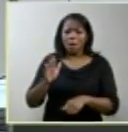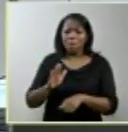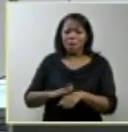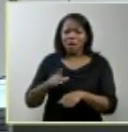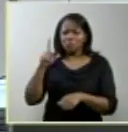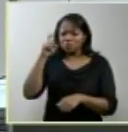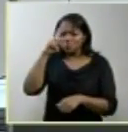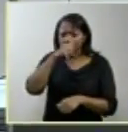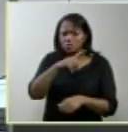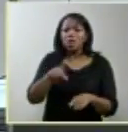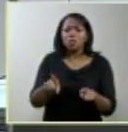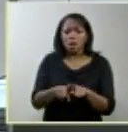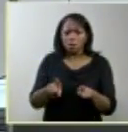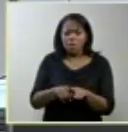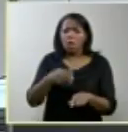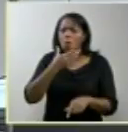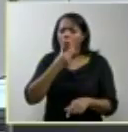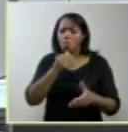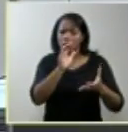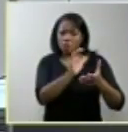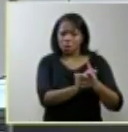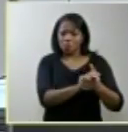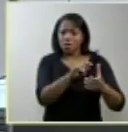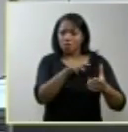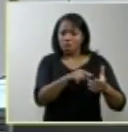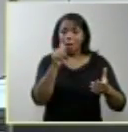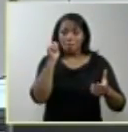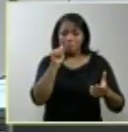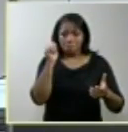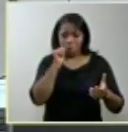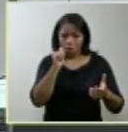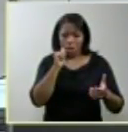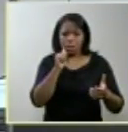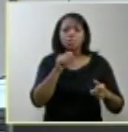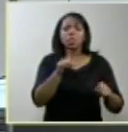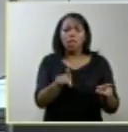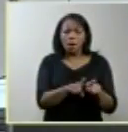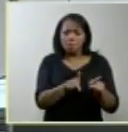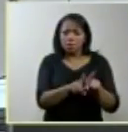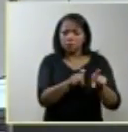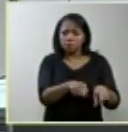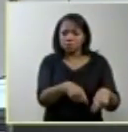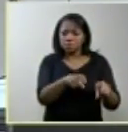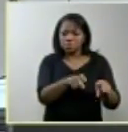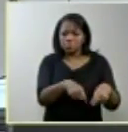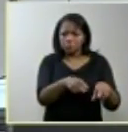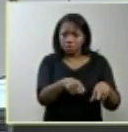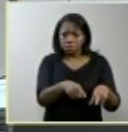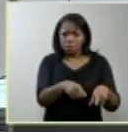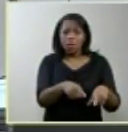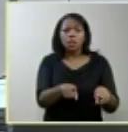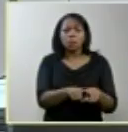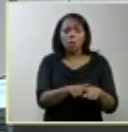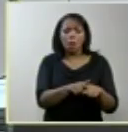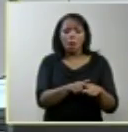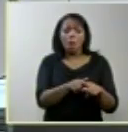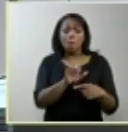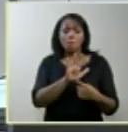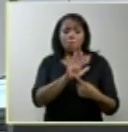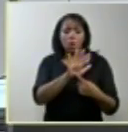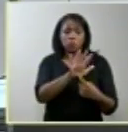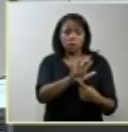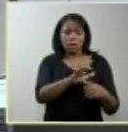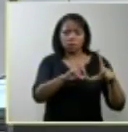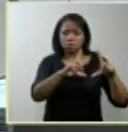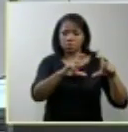é Rosivaldo o marido de Severina também um agricultor pobre com uma ecografia do feto nas